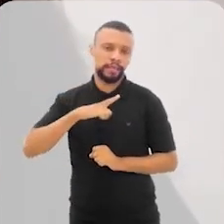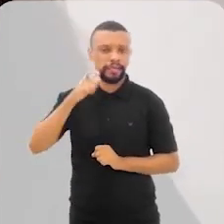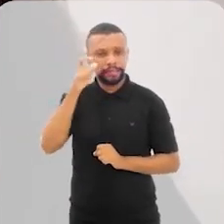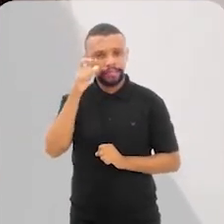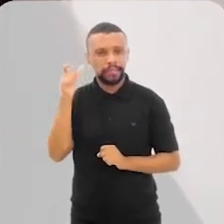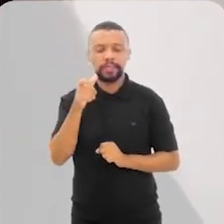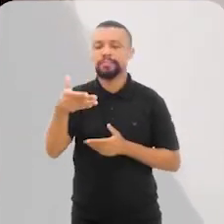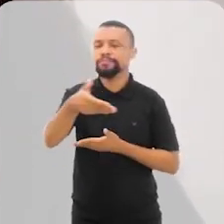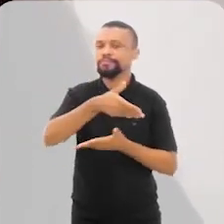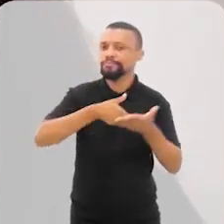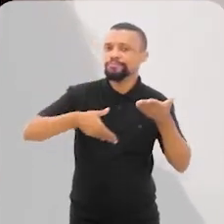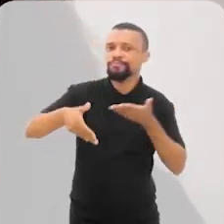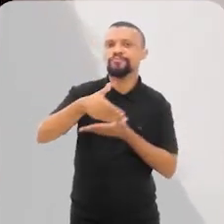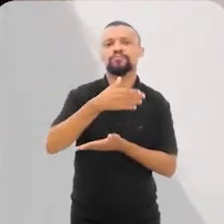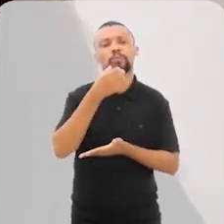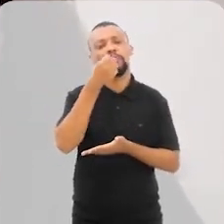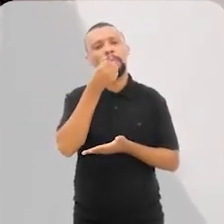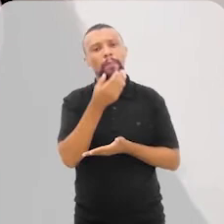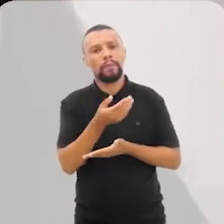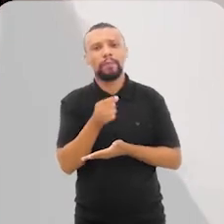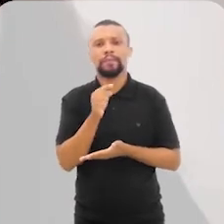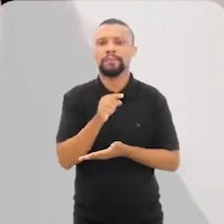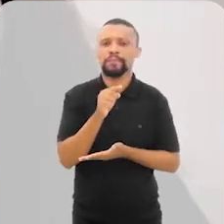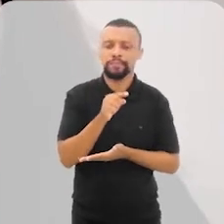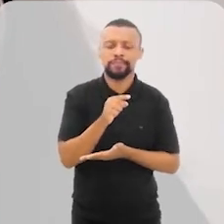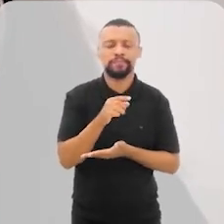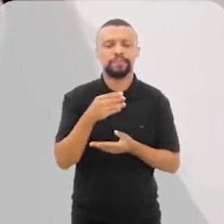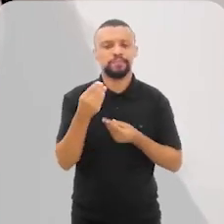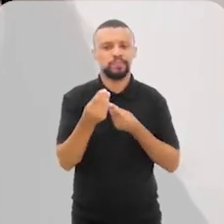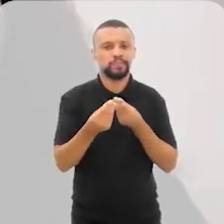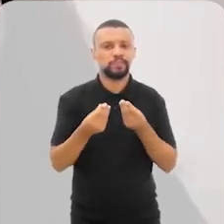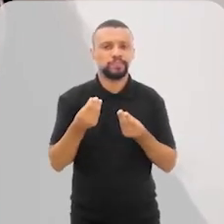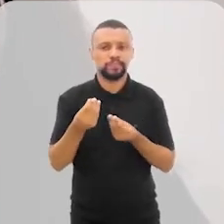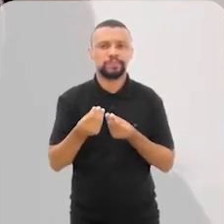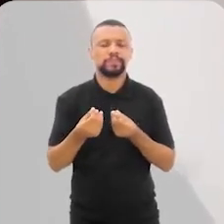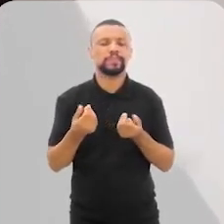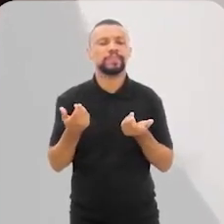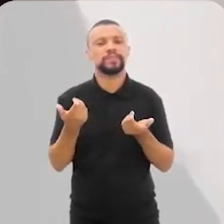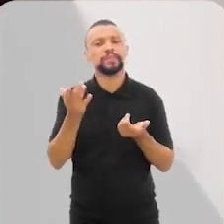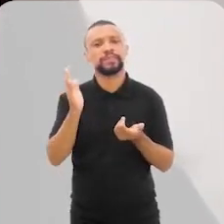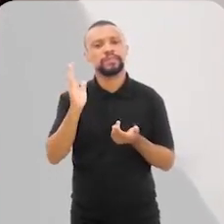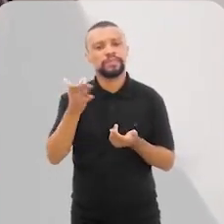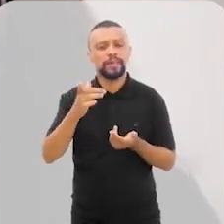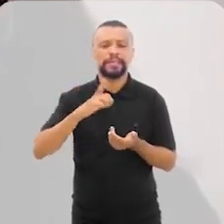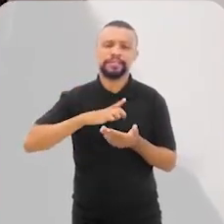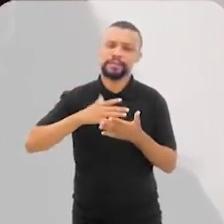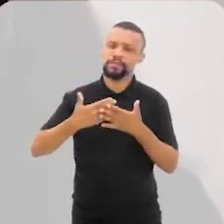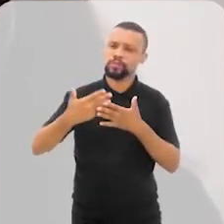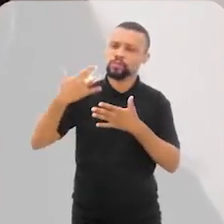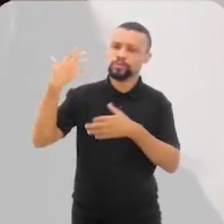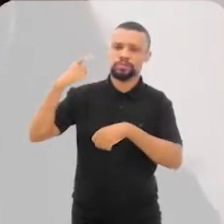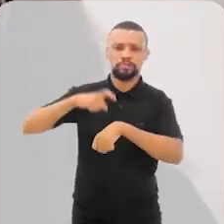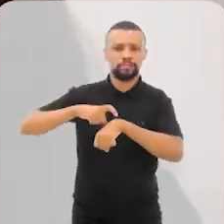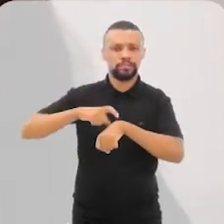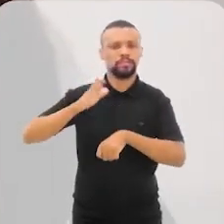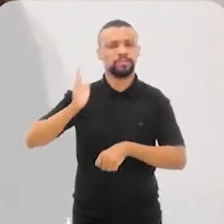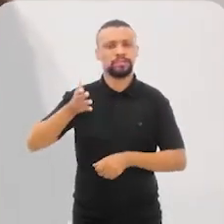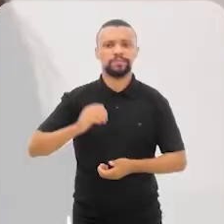tem um fluxo de trocas bastante interessante, e que já vem de algum tempo.